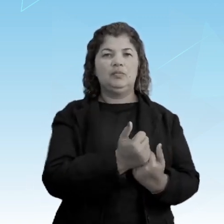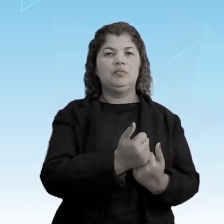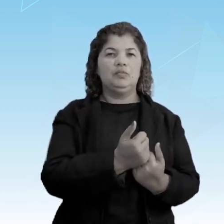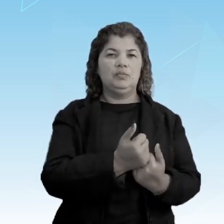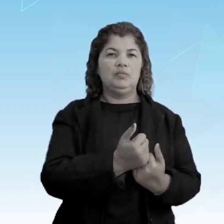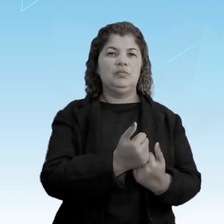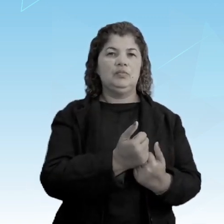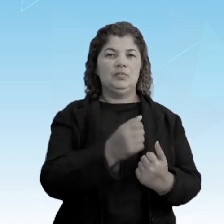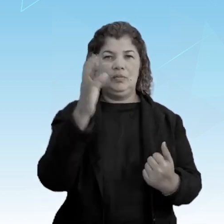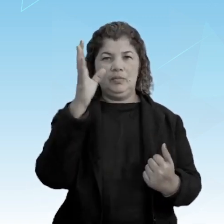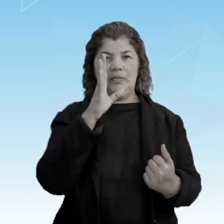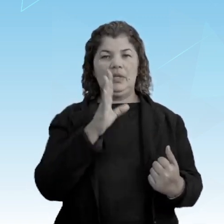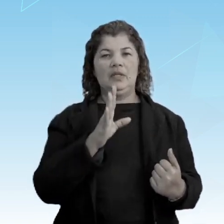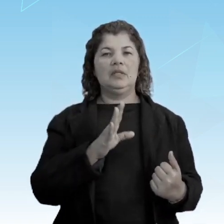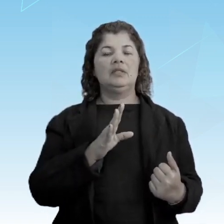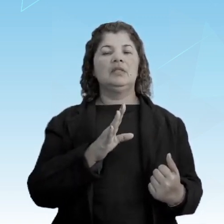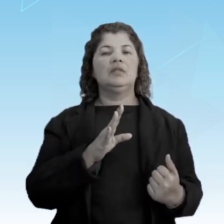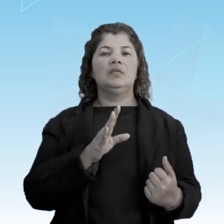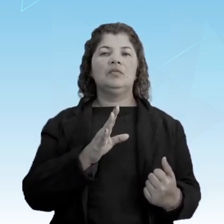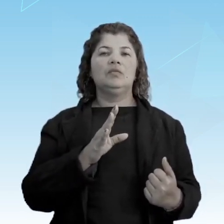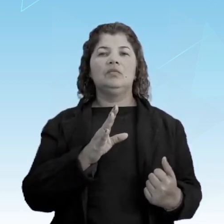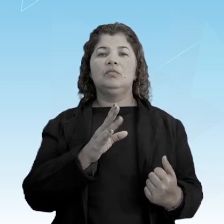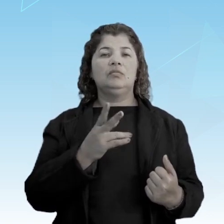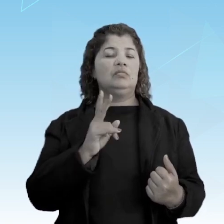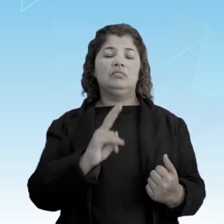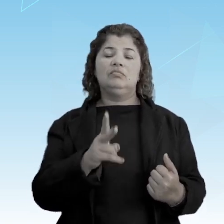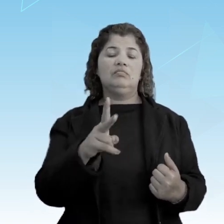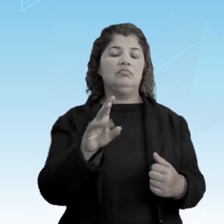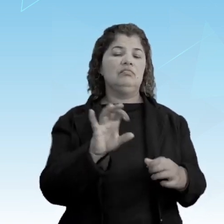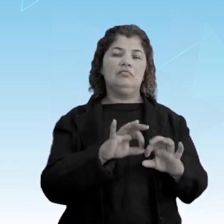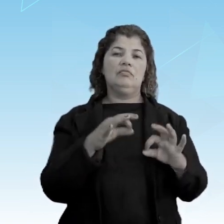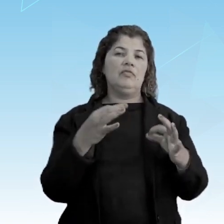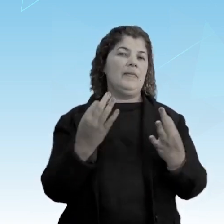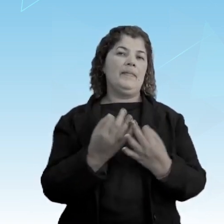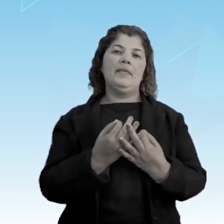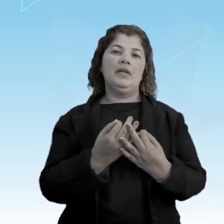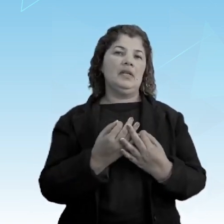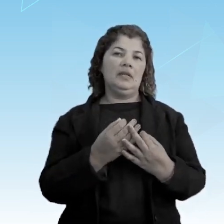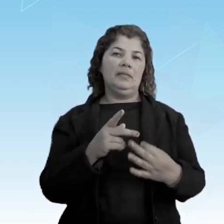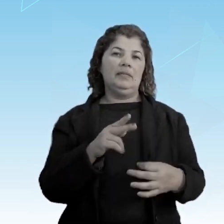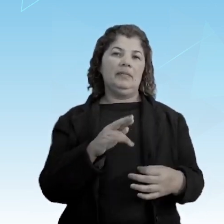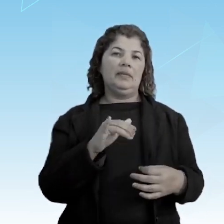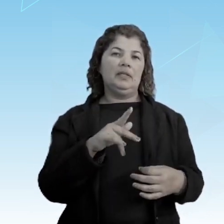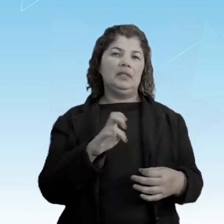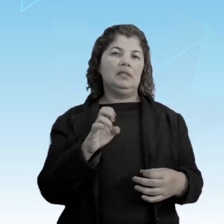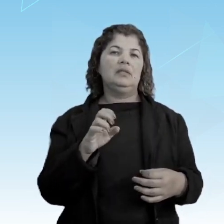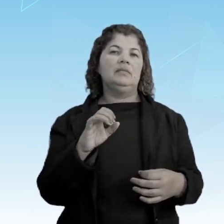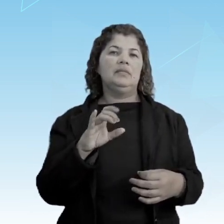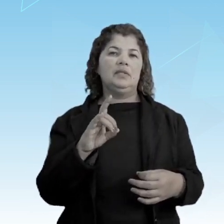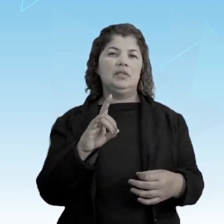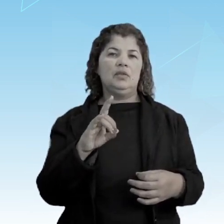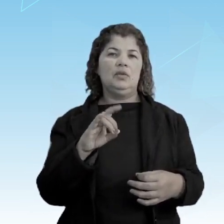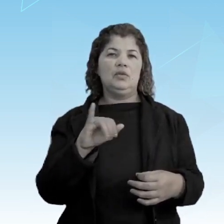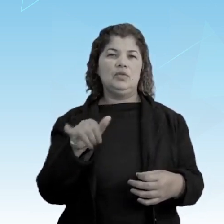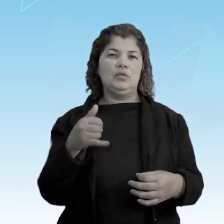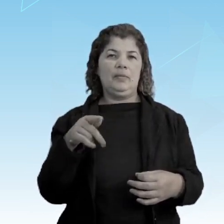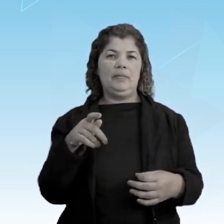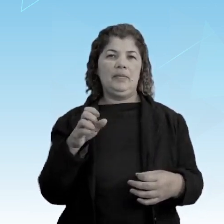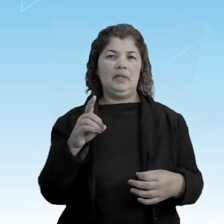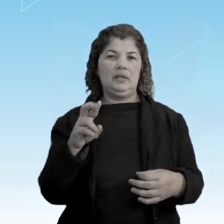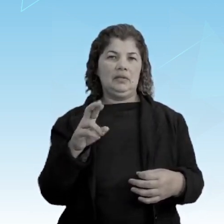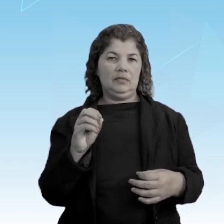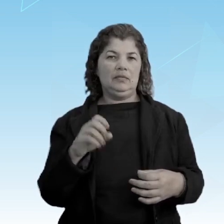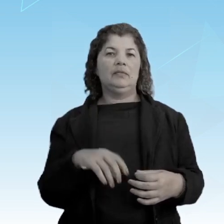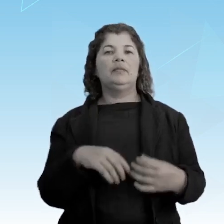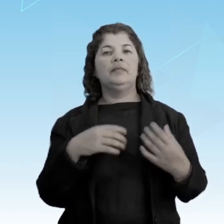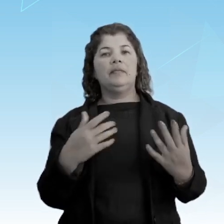rejeito do Brasil. Assim garantiu sua família e governo do território brasileiro. Aí vem a